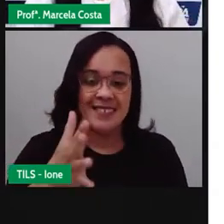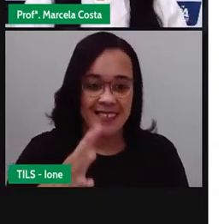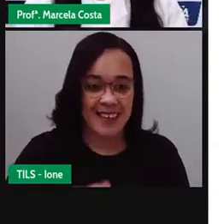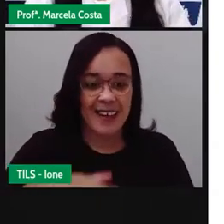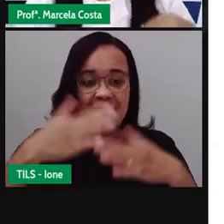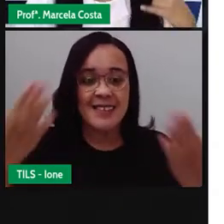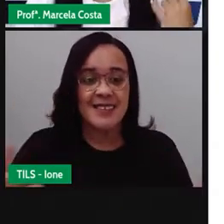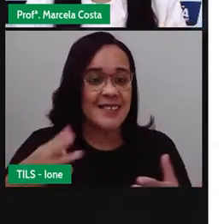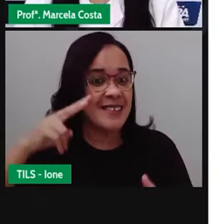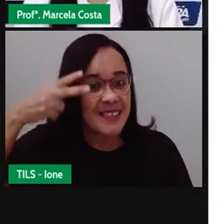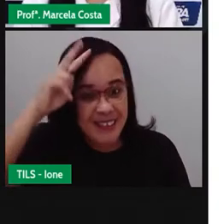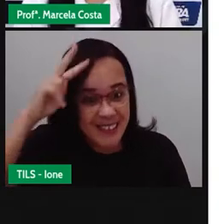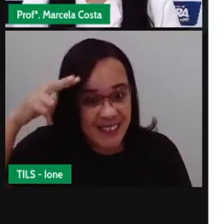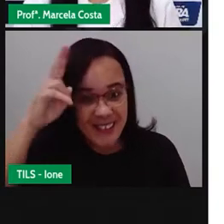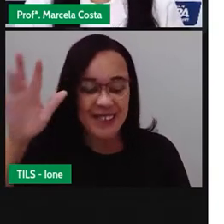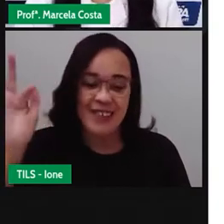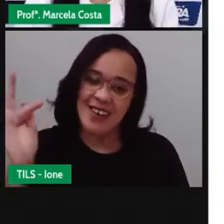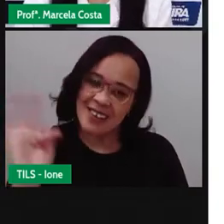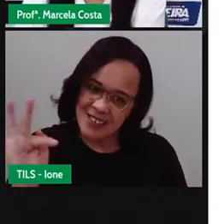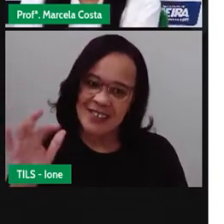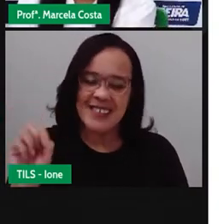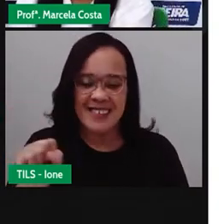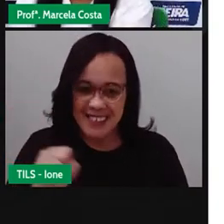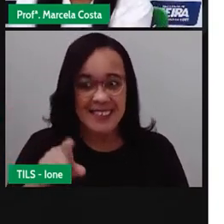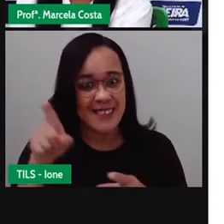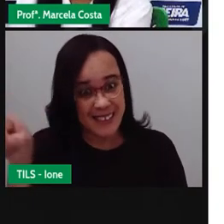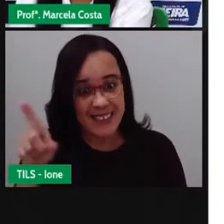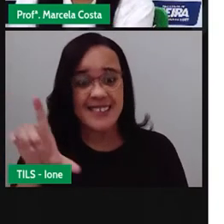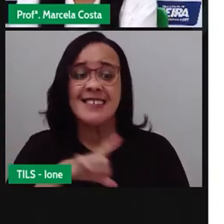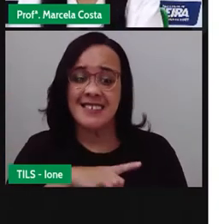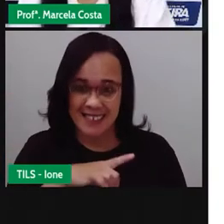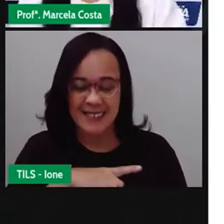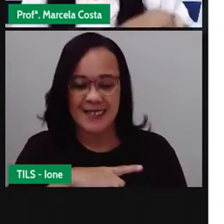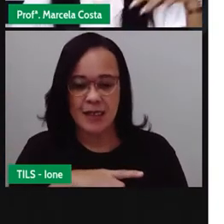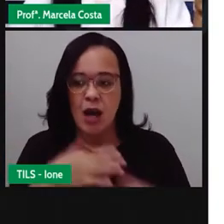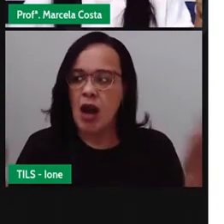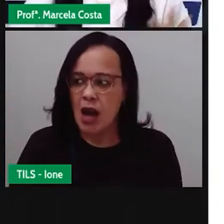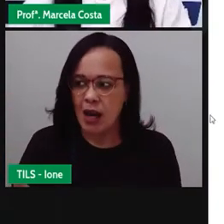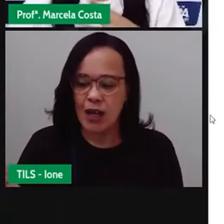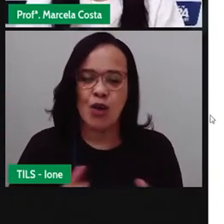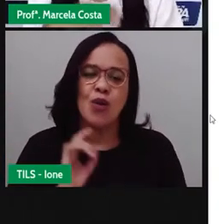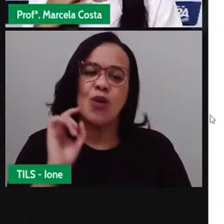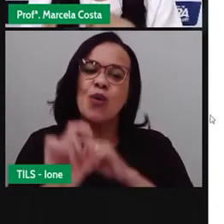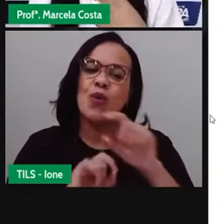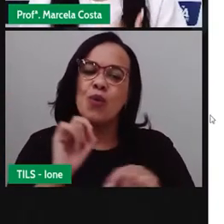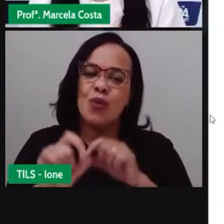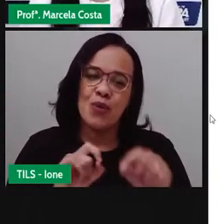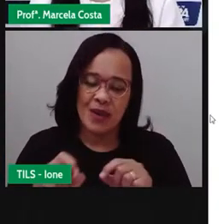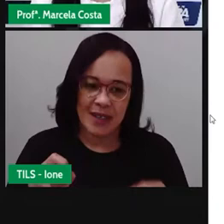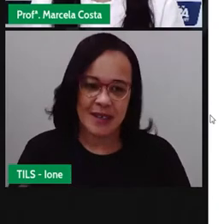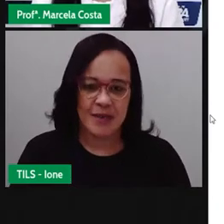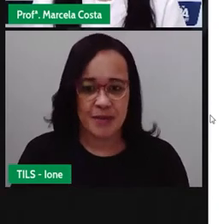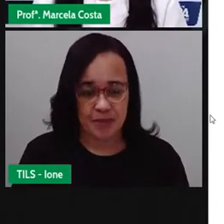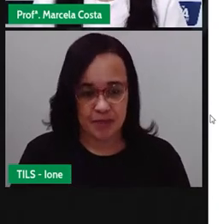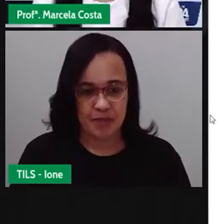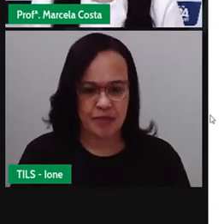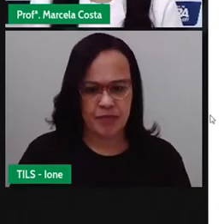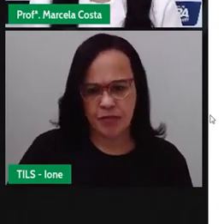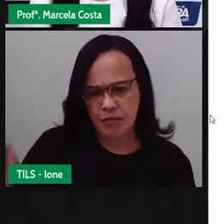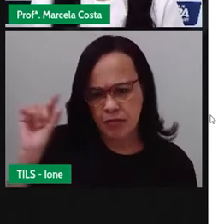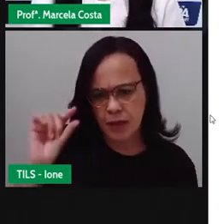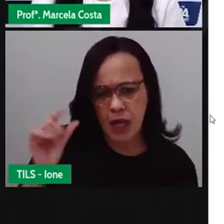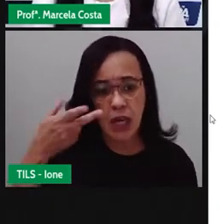não é isso? Vamos ver agora o que é um pouco dessa